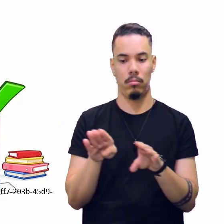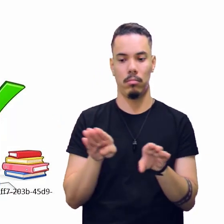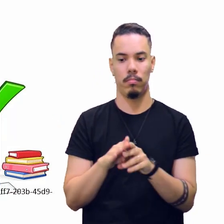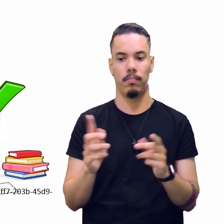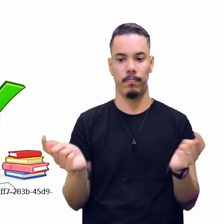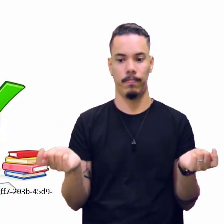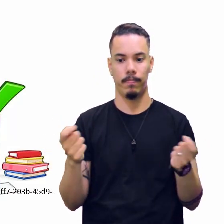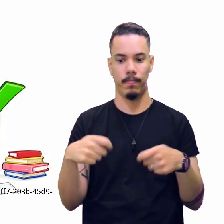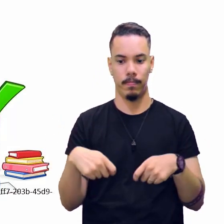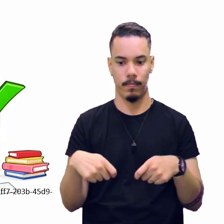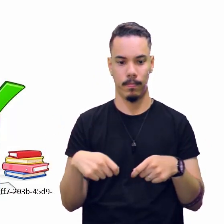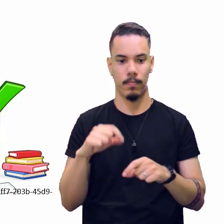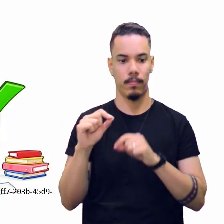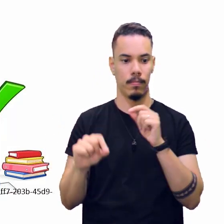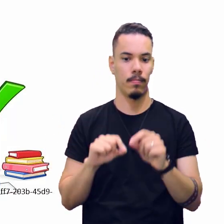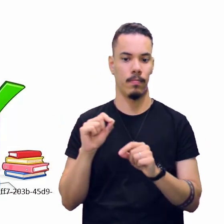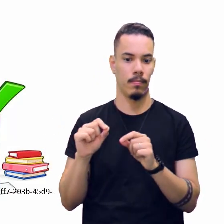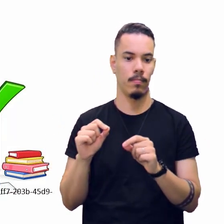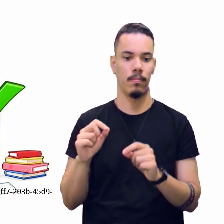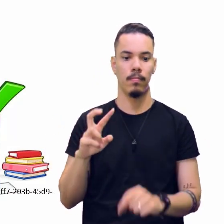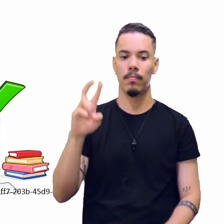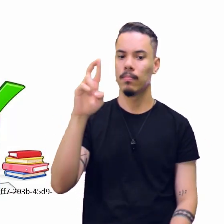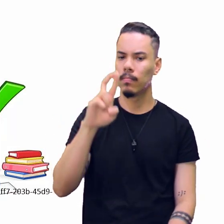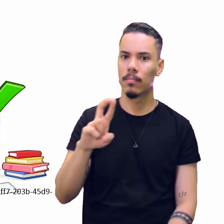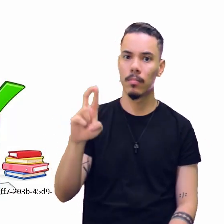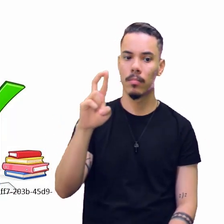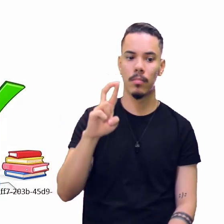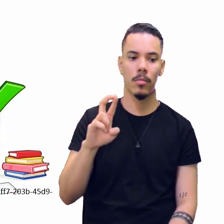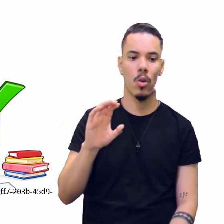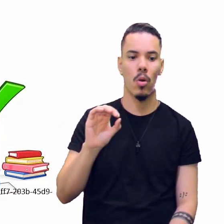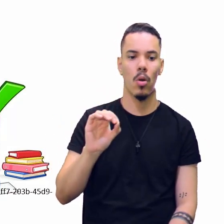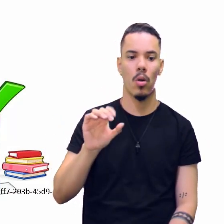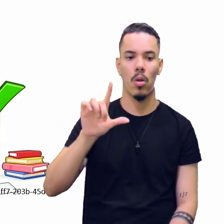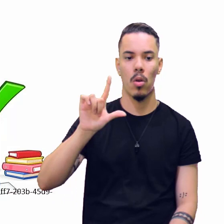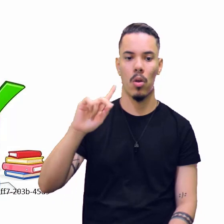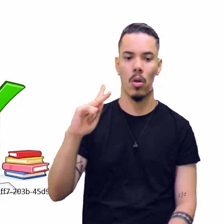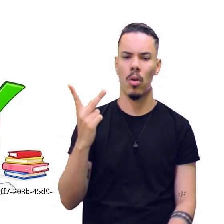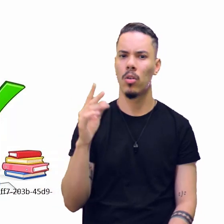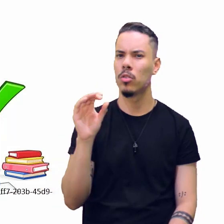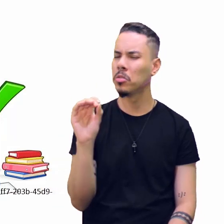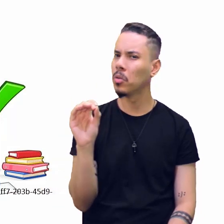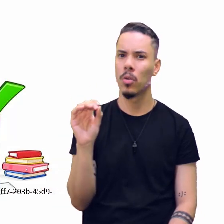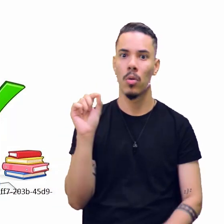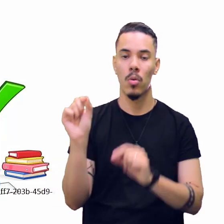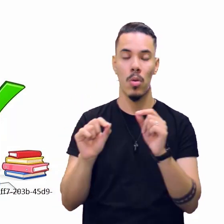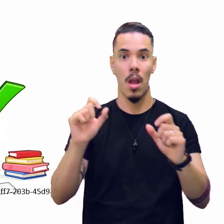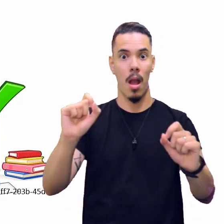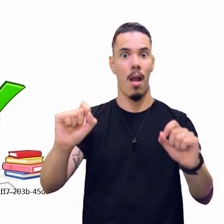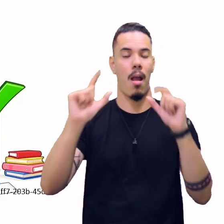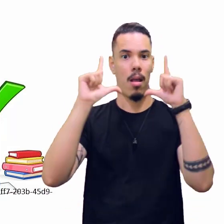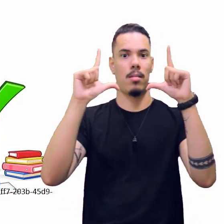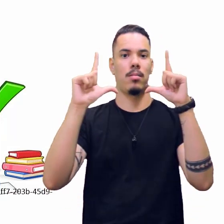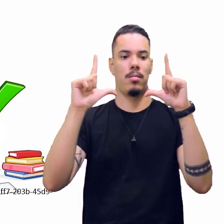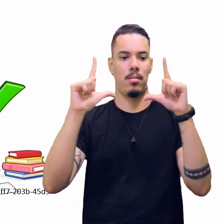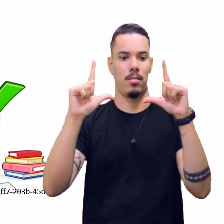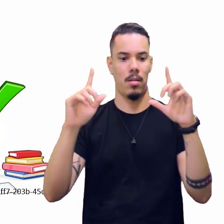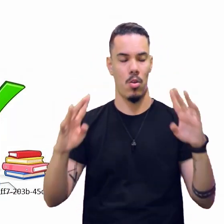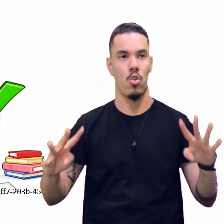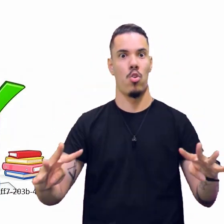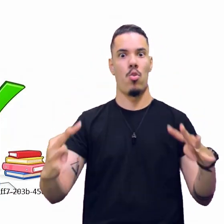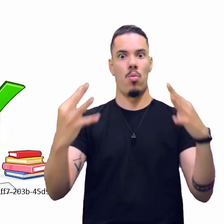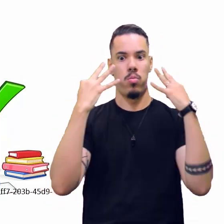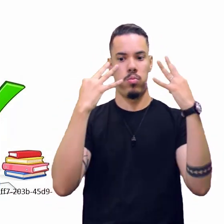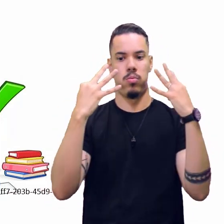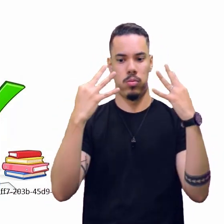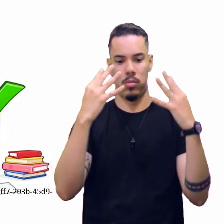o olho, né? O que seria esse olho? Que é para chamar a atenção, que é aquela que